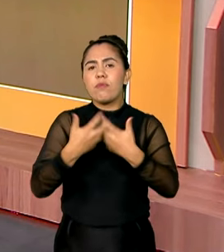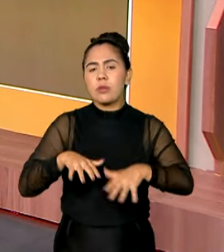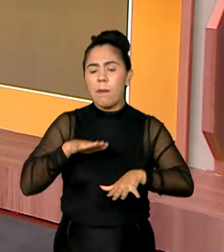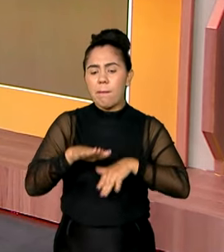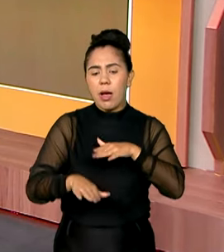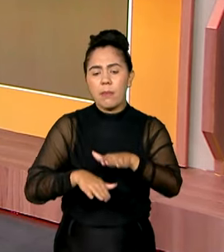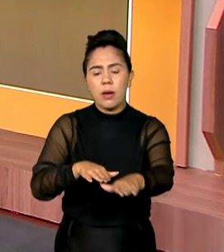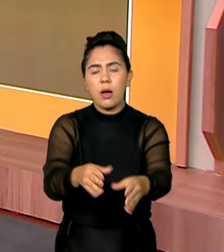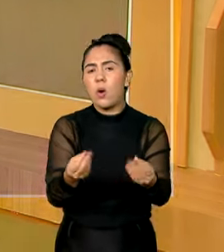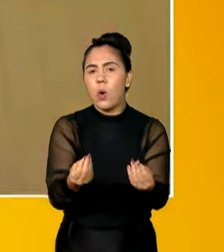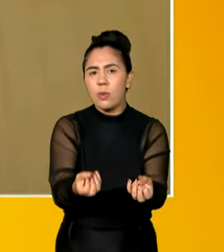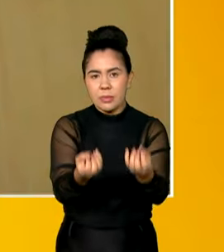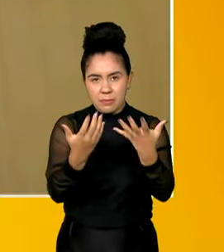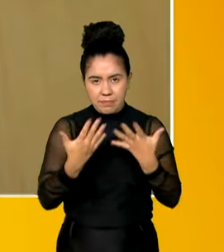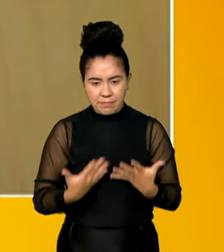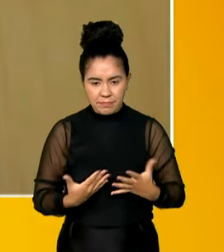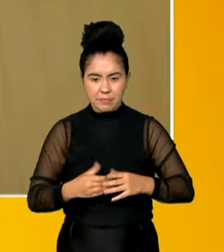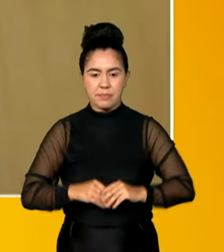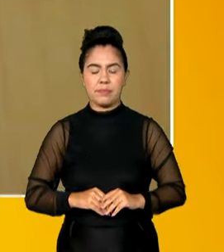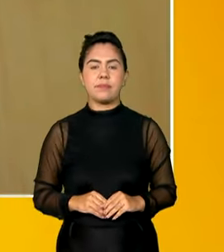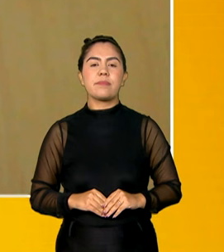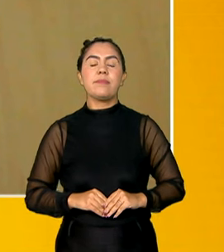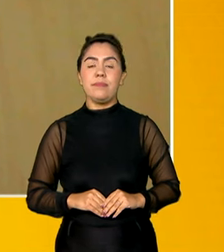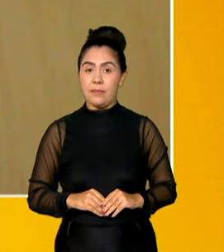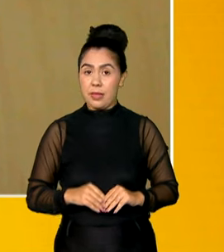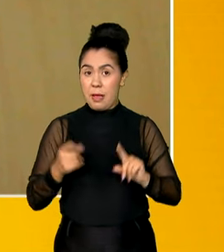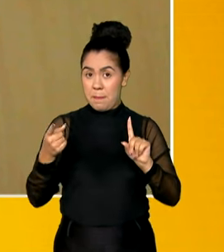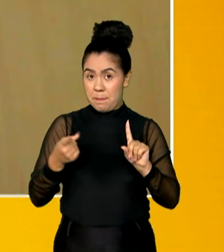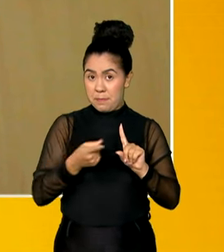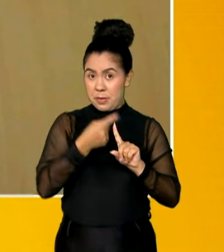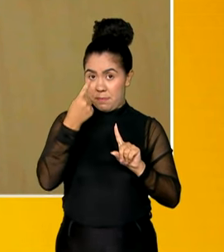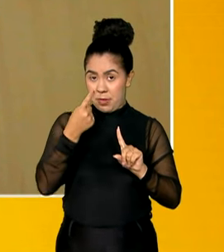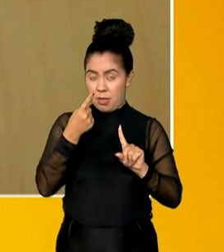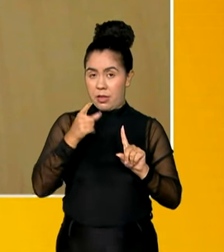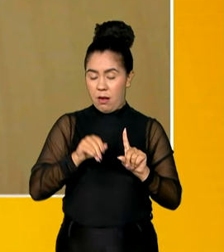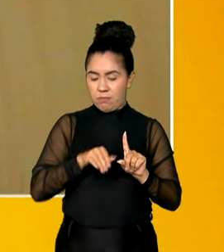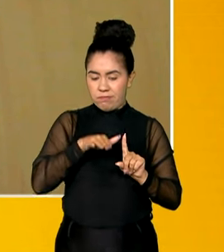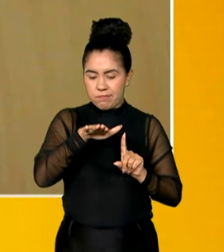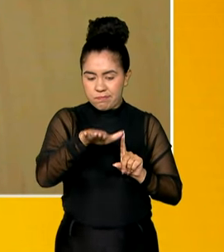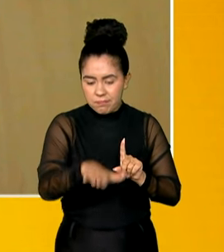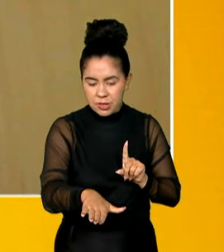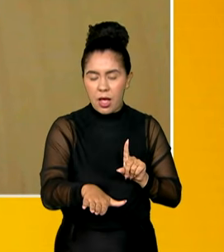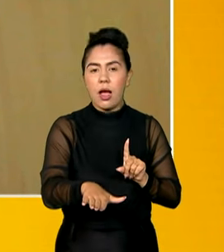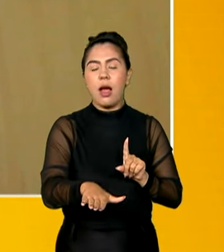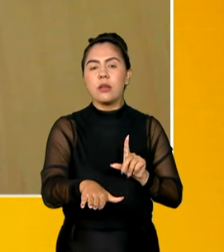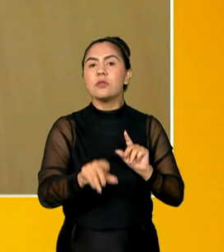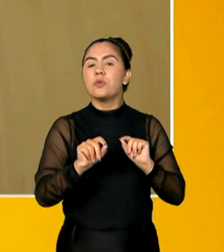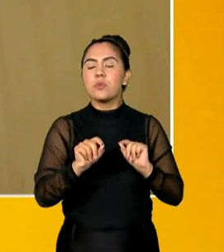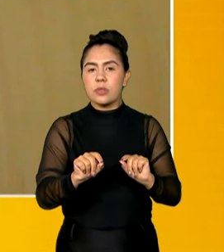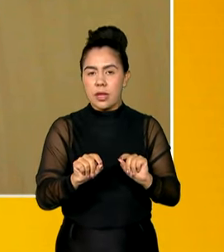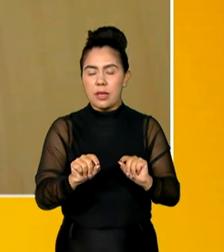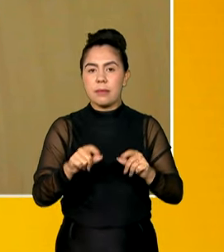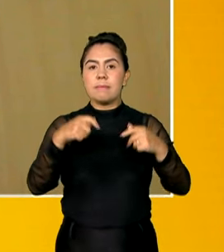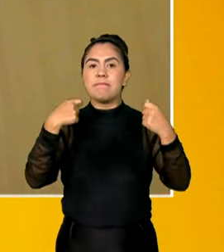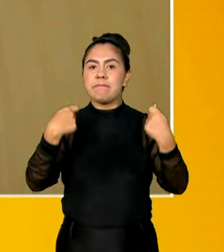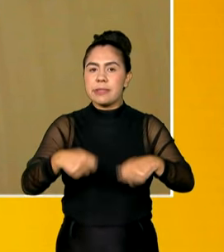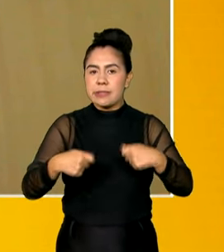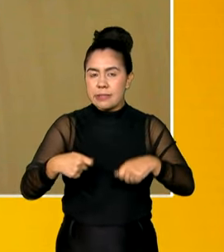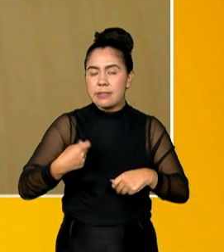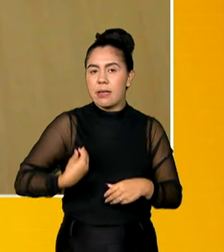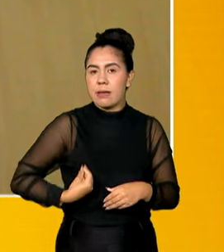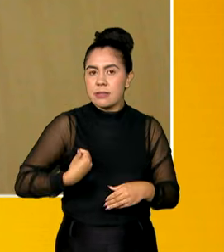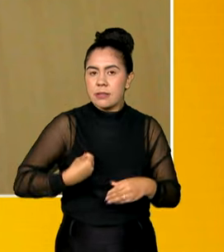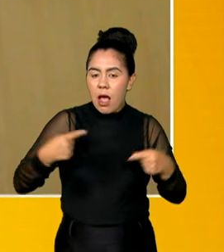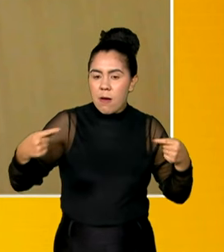fazer, secretário? Sim. O primeiro passo que as rádios comunitárias devem ter feito é estarem habilitadas